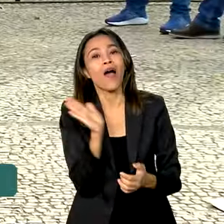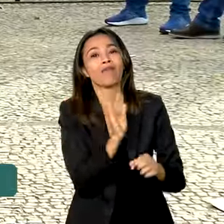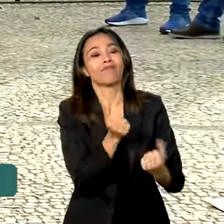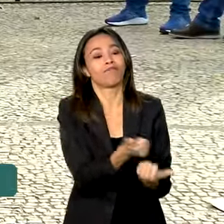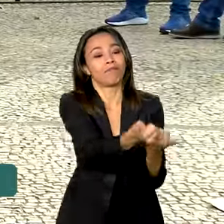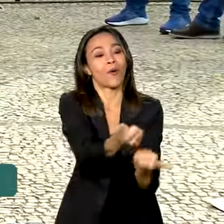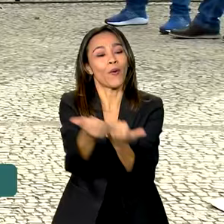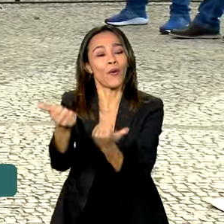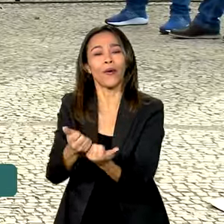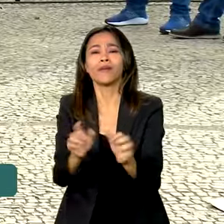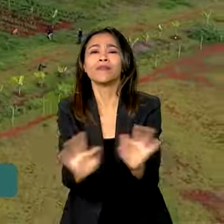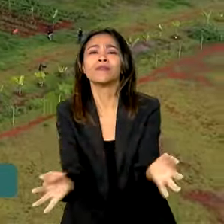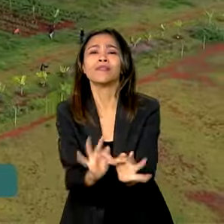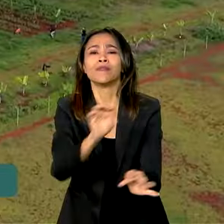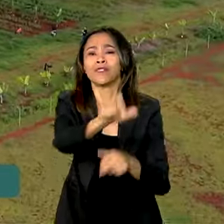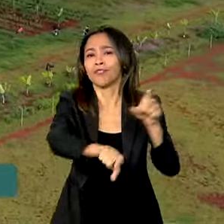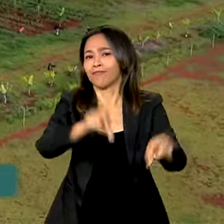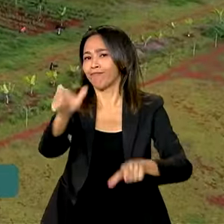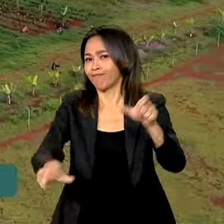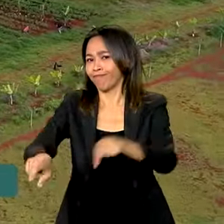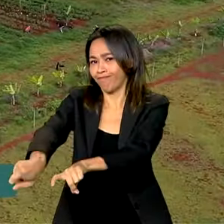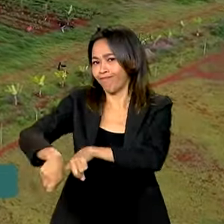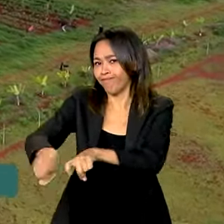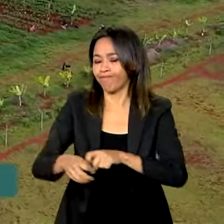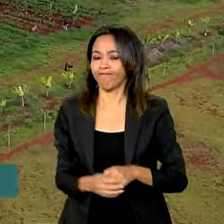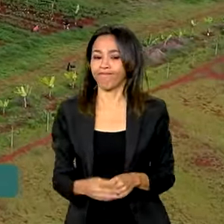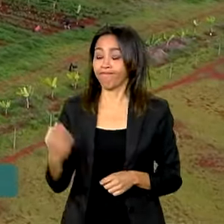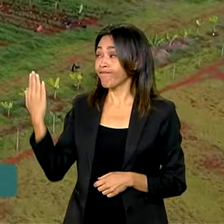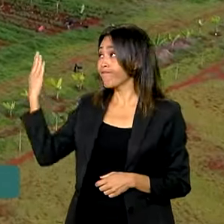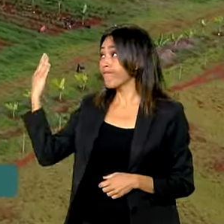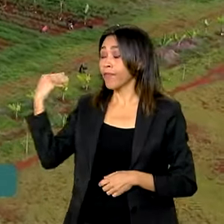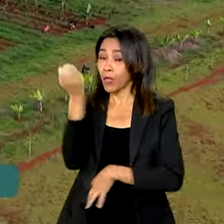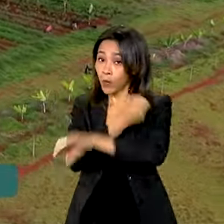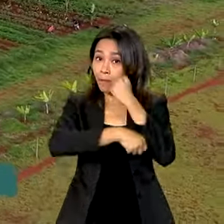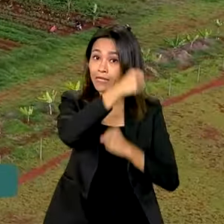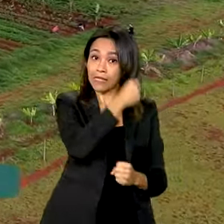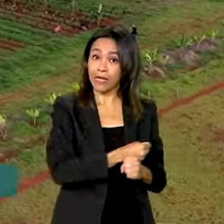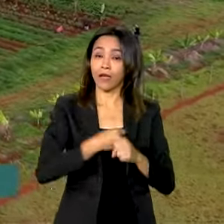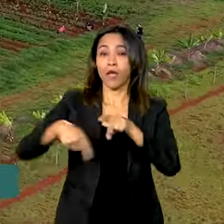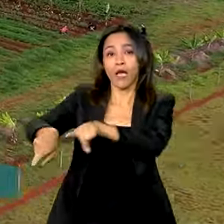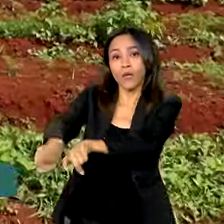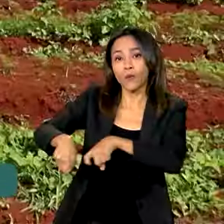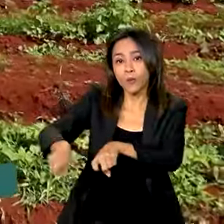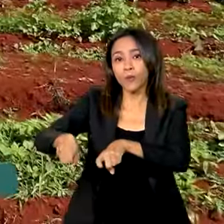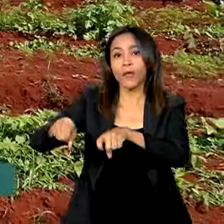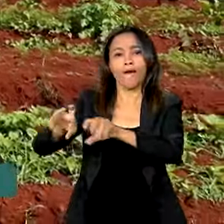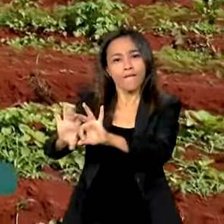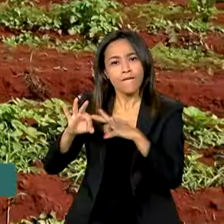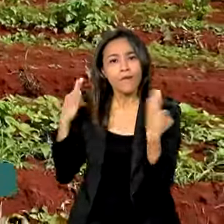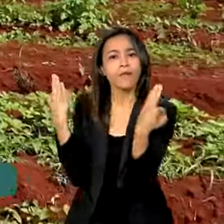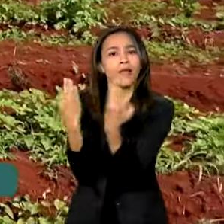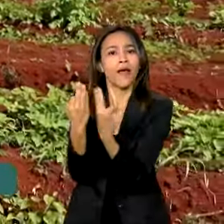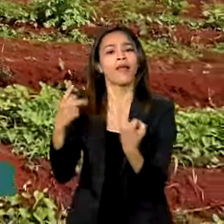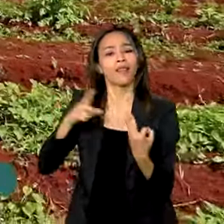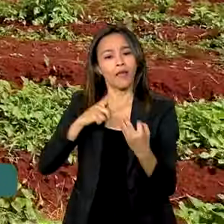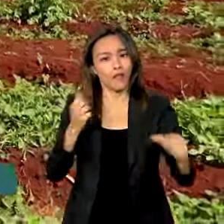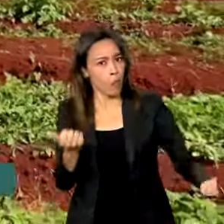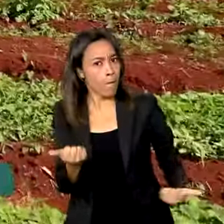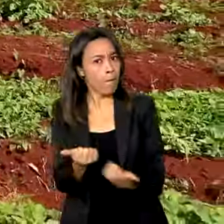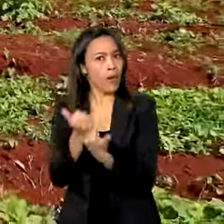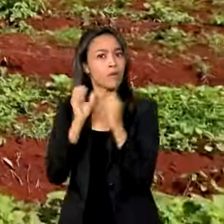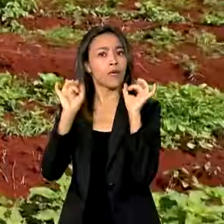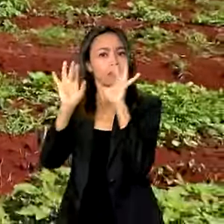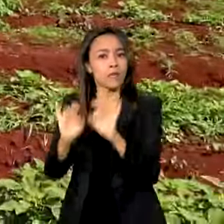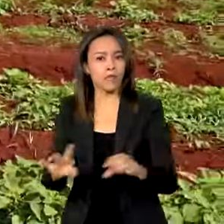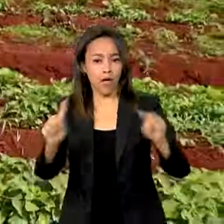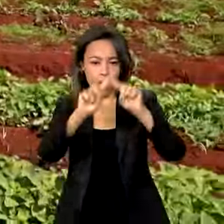Veja na reportagem. No ano passado, a agricultura familiar voltou a contar com um plano safra só dela. Foram